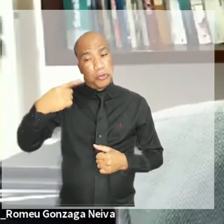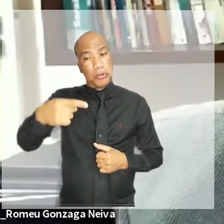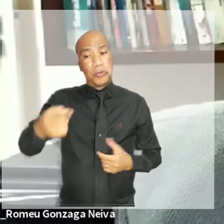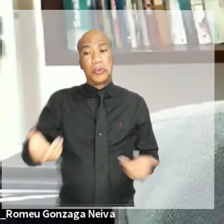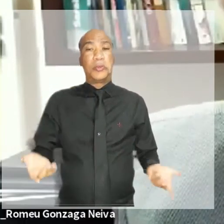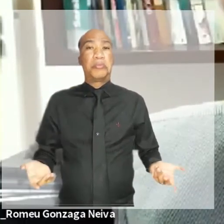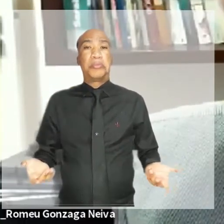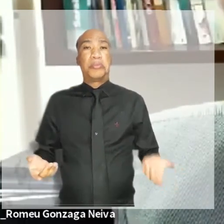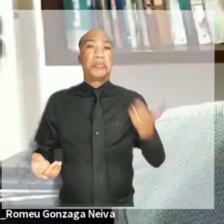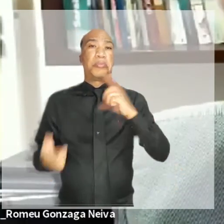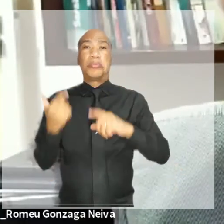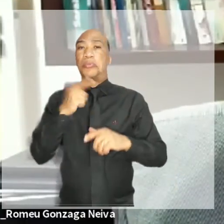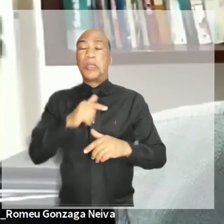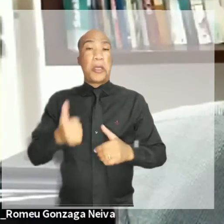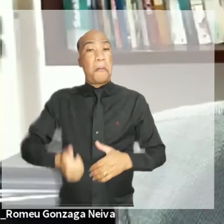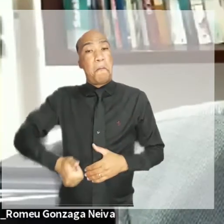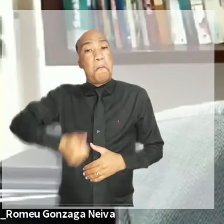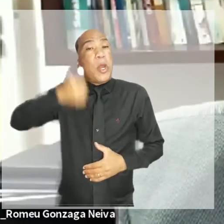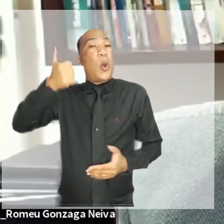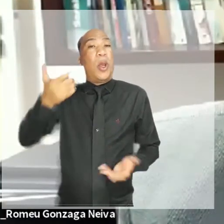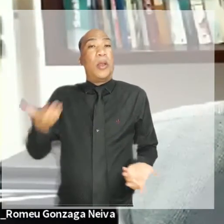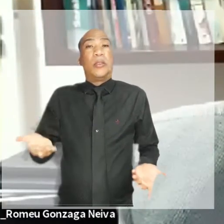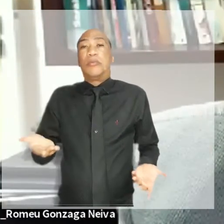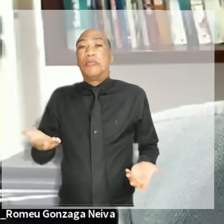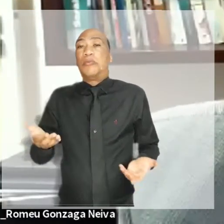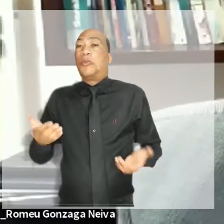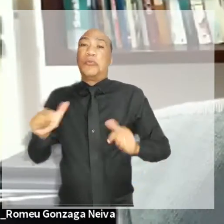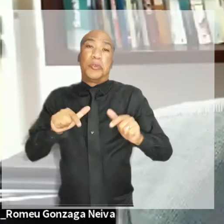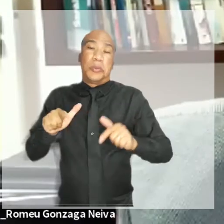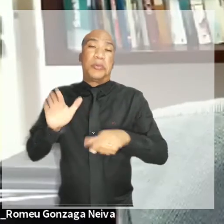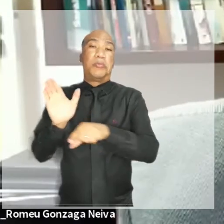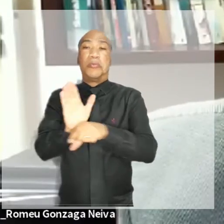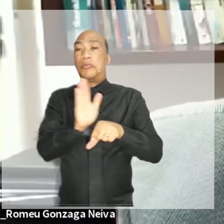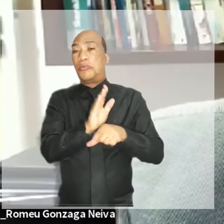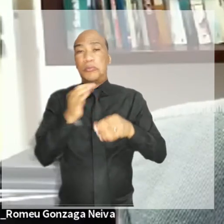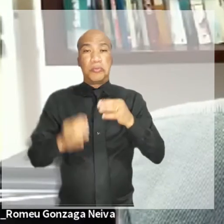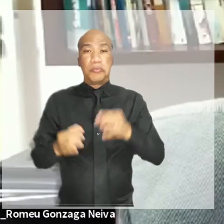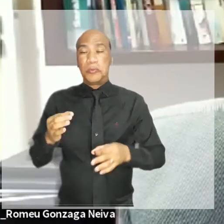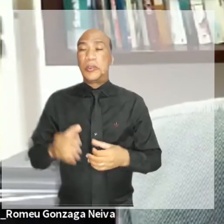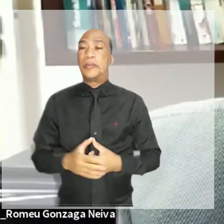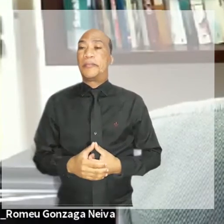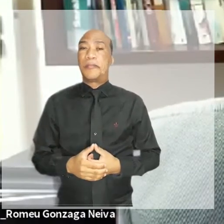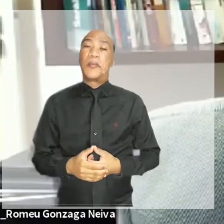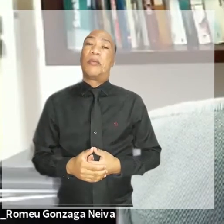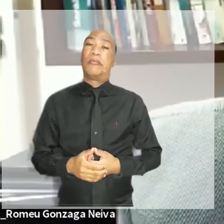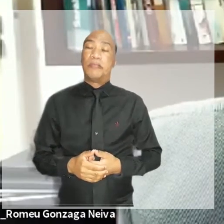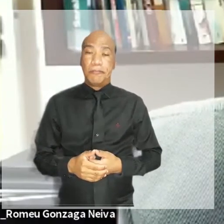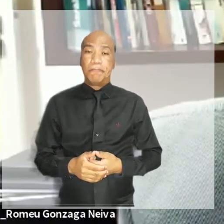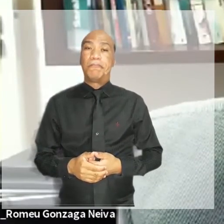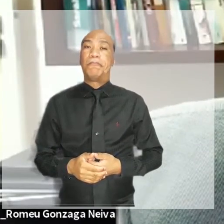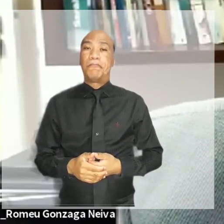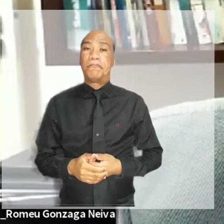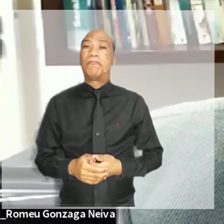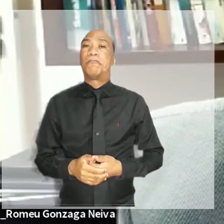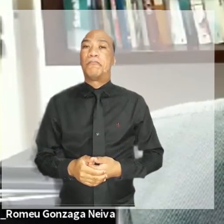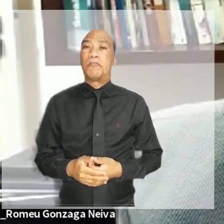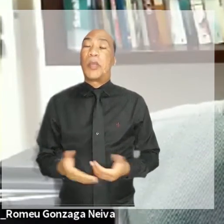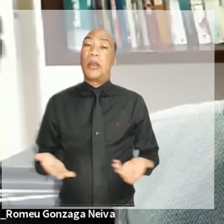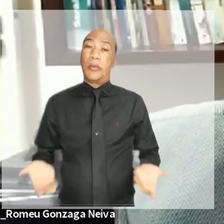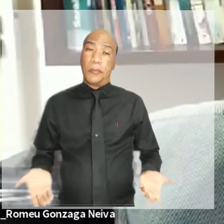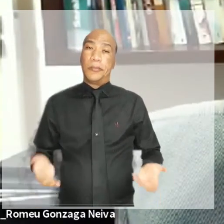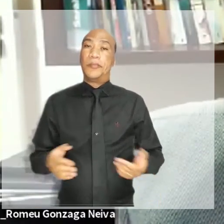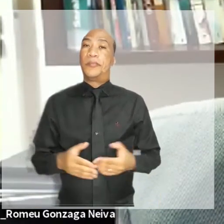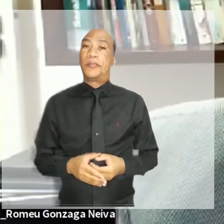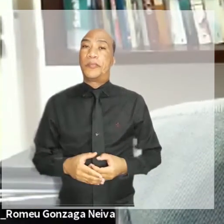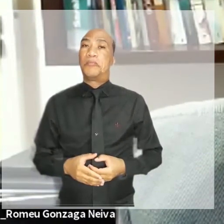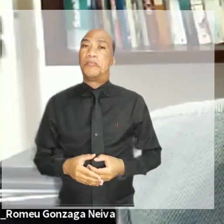melhorar a prestação jurisdicional. Então, isso, sem sombra de